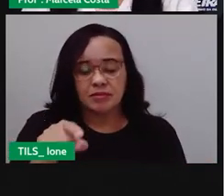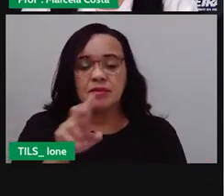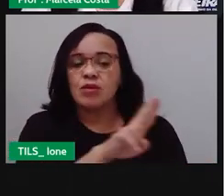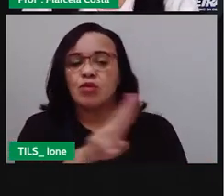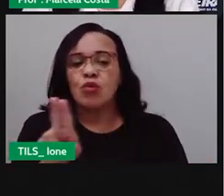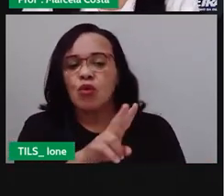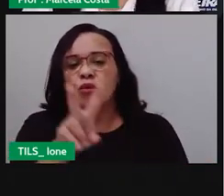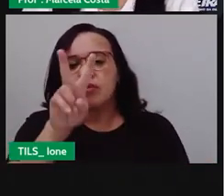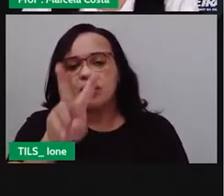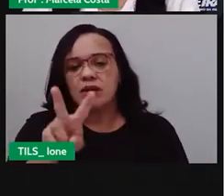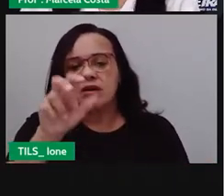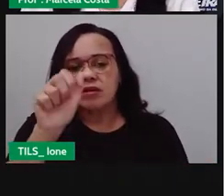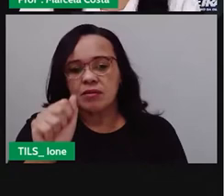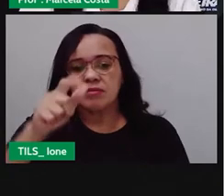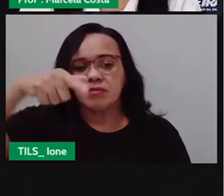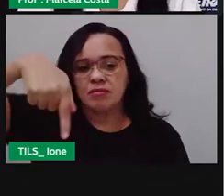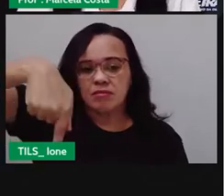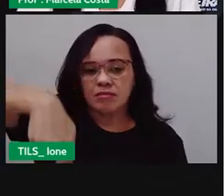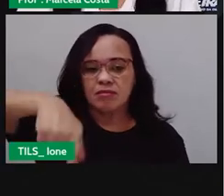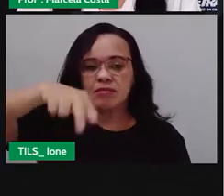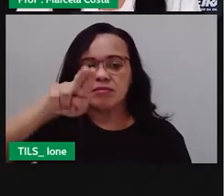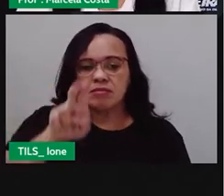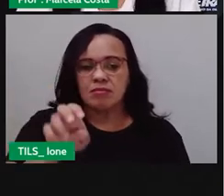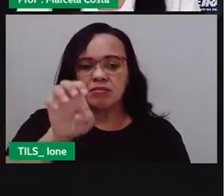vaqueiro. Ó,